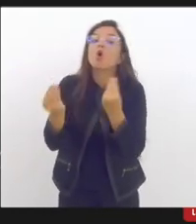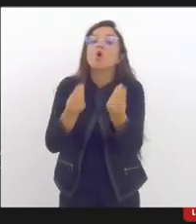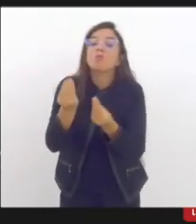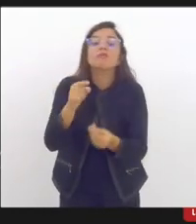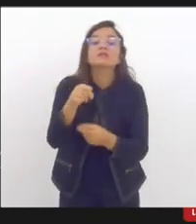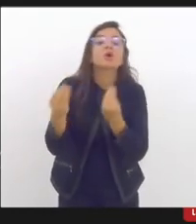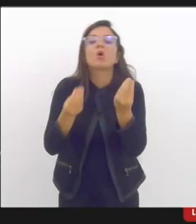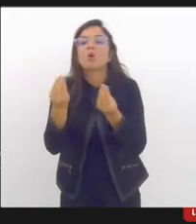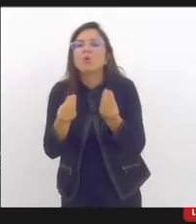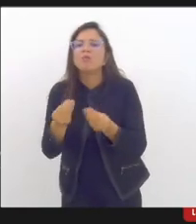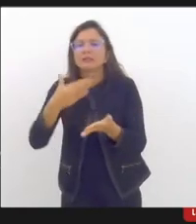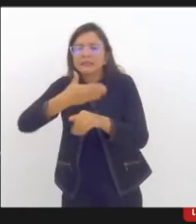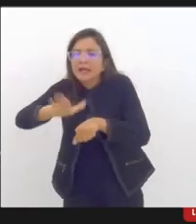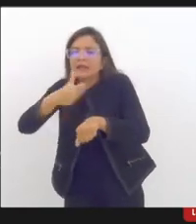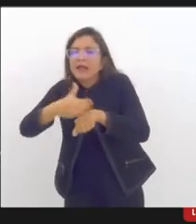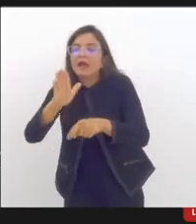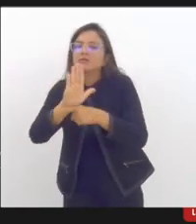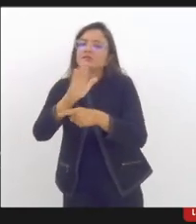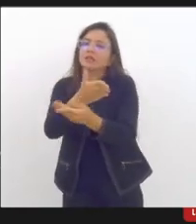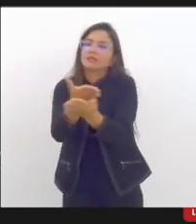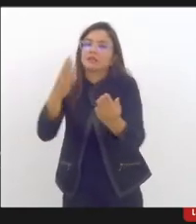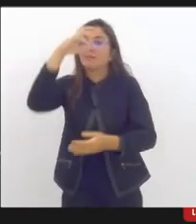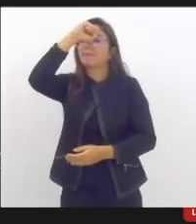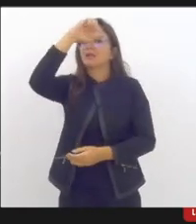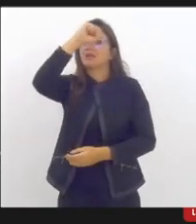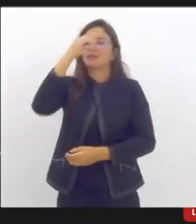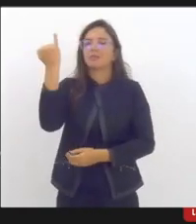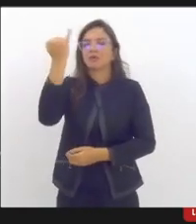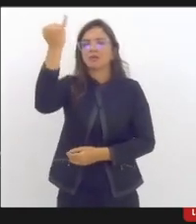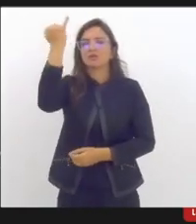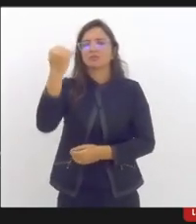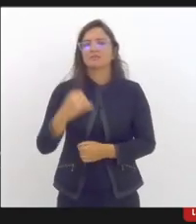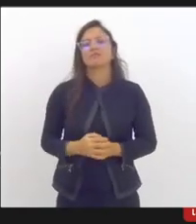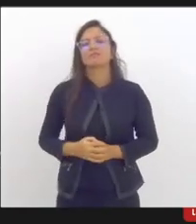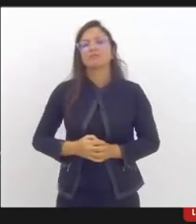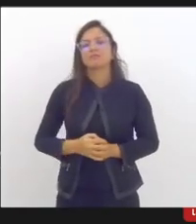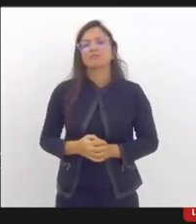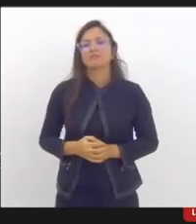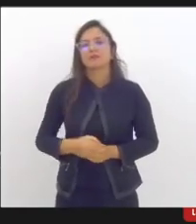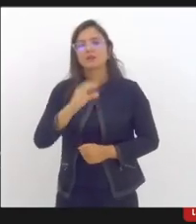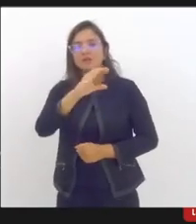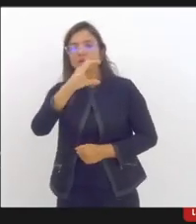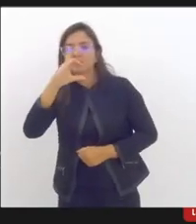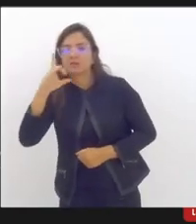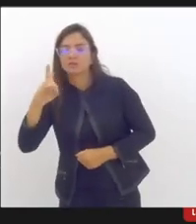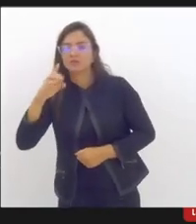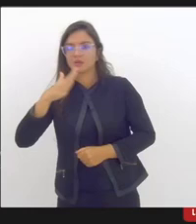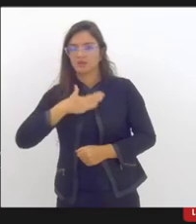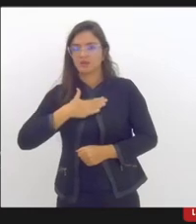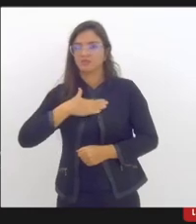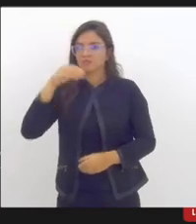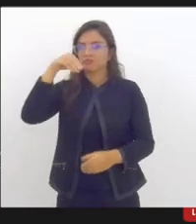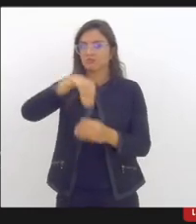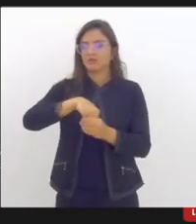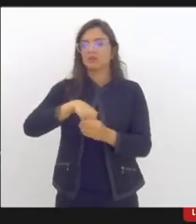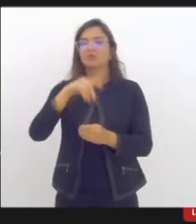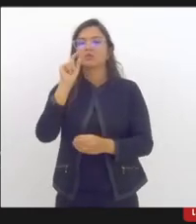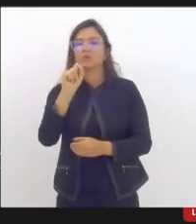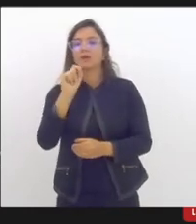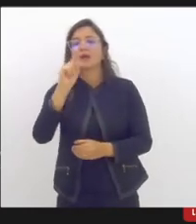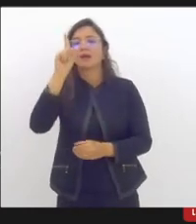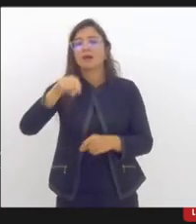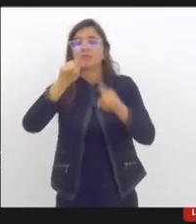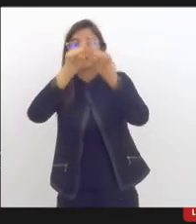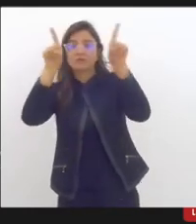que necessitam de cuidados de saúde mental. A coordenadoria na qual eu faço parte, ela é composta por profissionais de